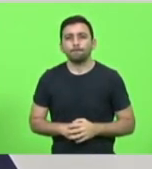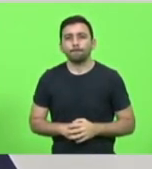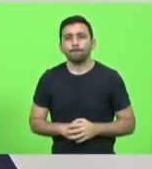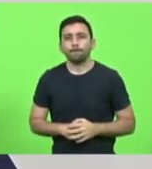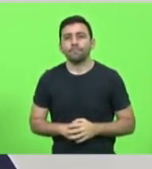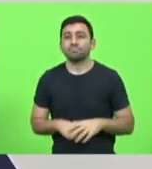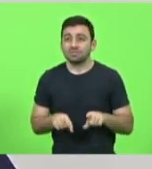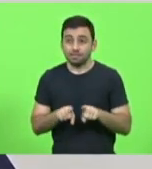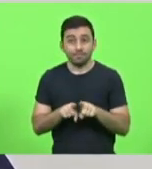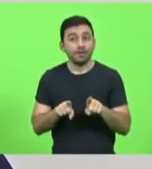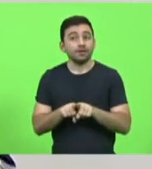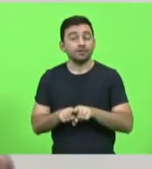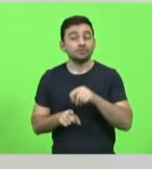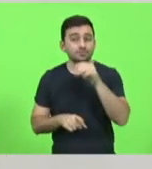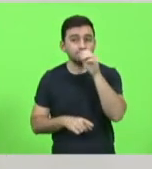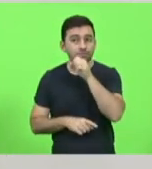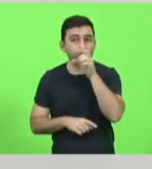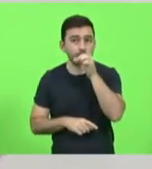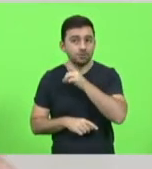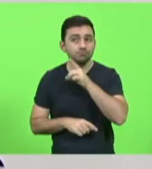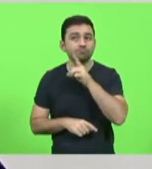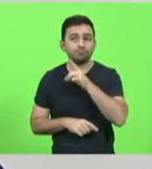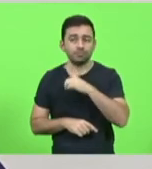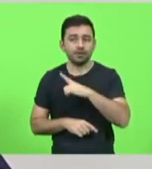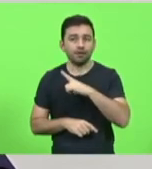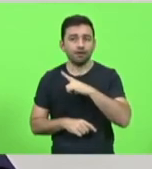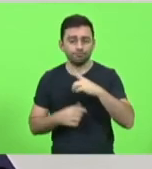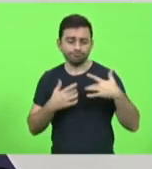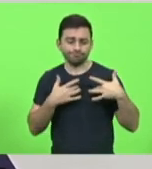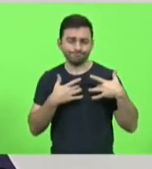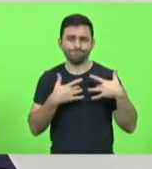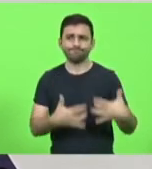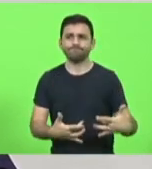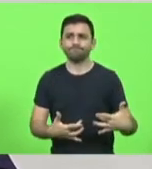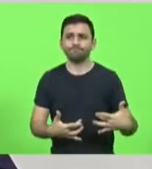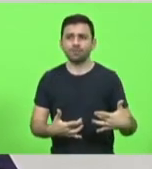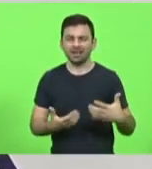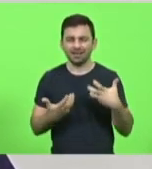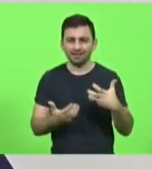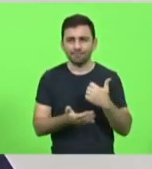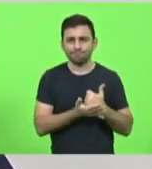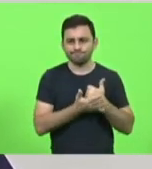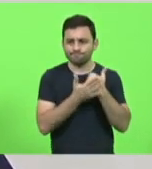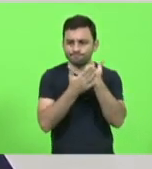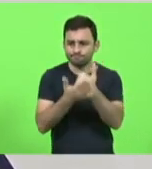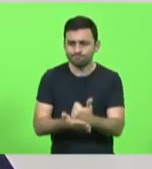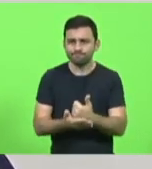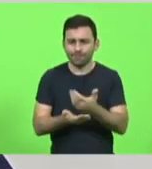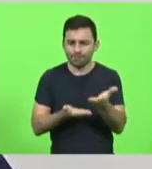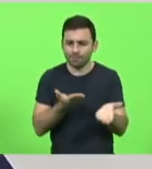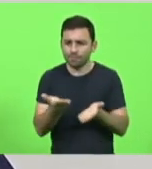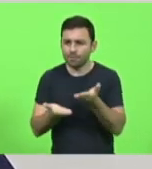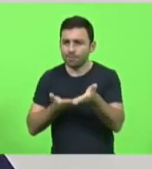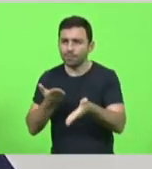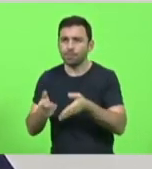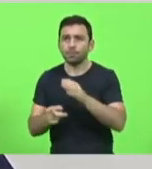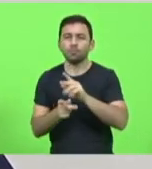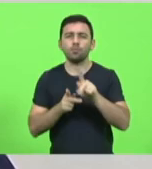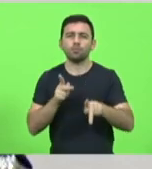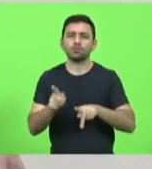nos finais de semana, se colocando à disposição para atender a população.